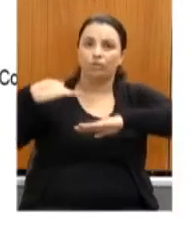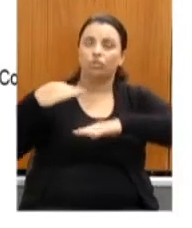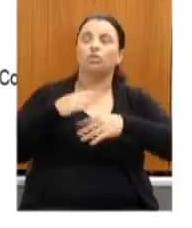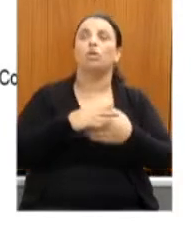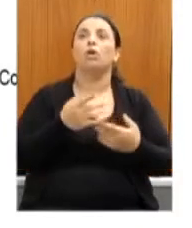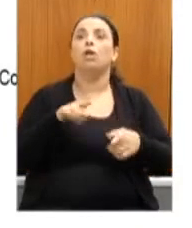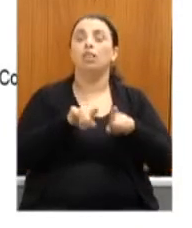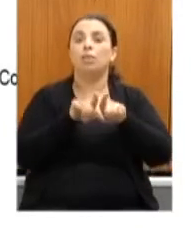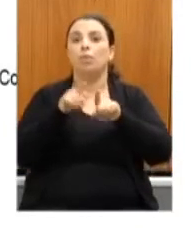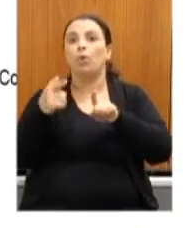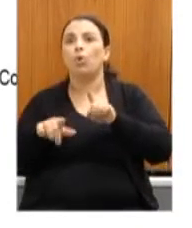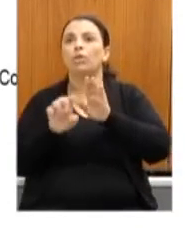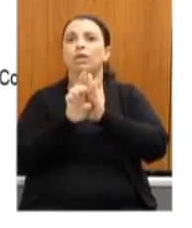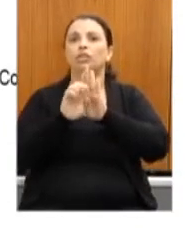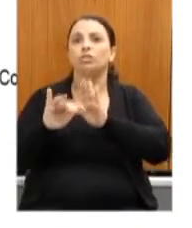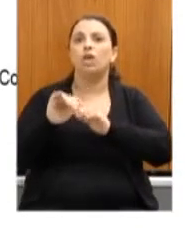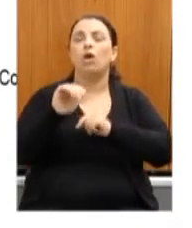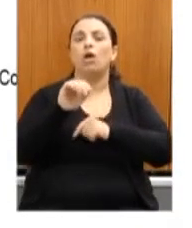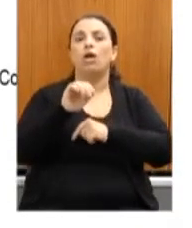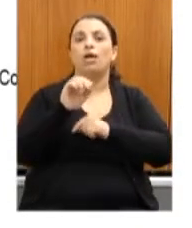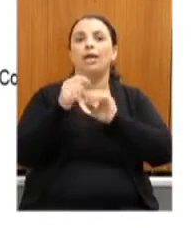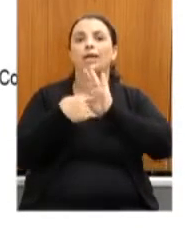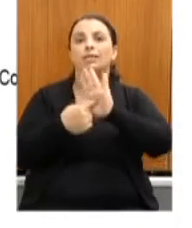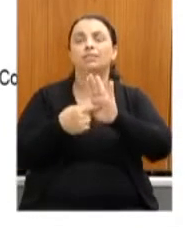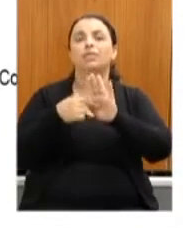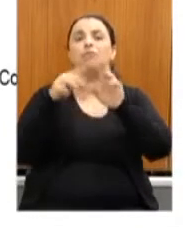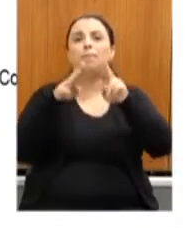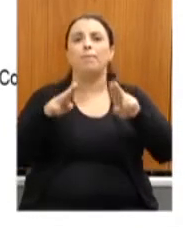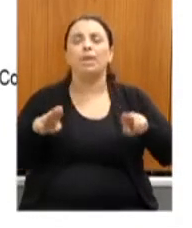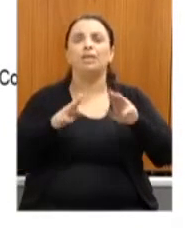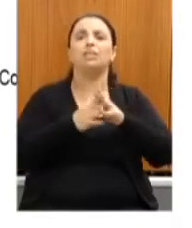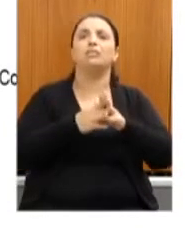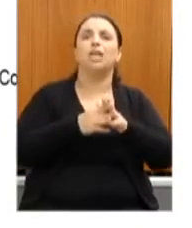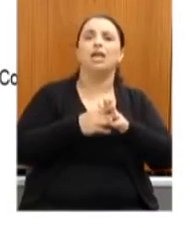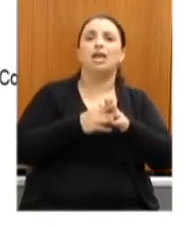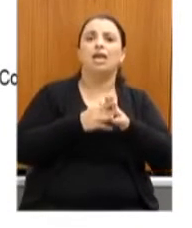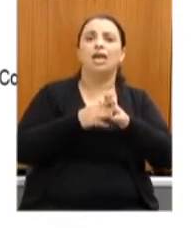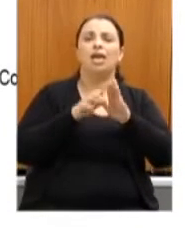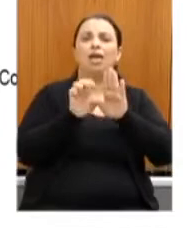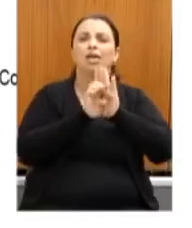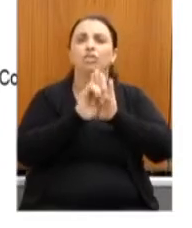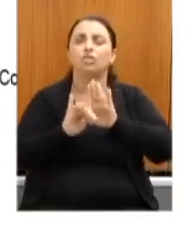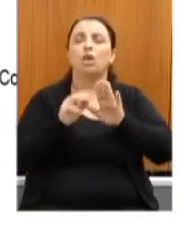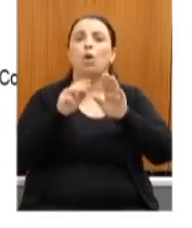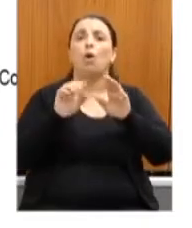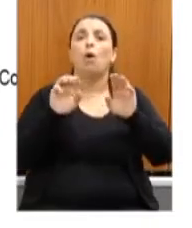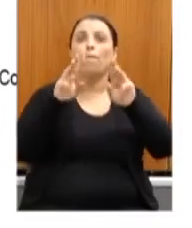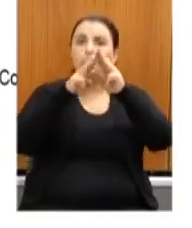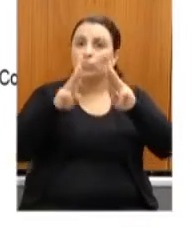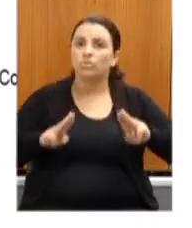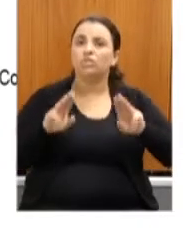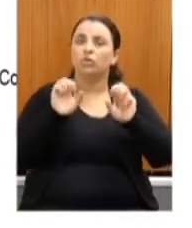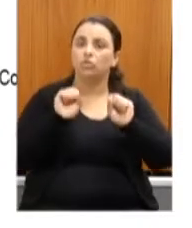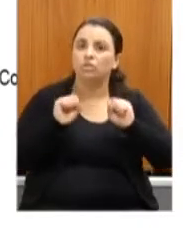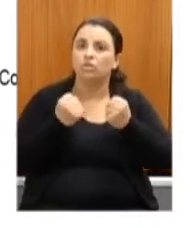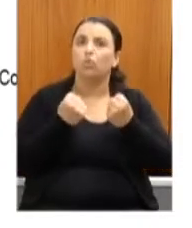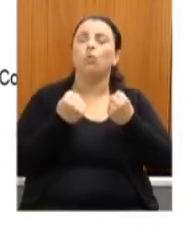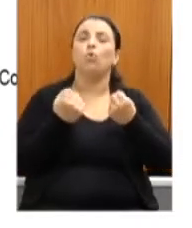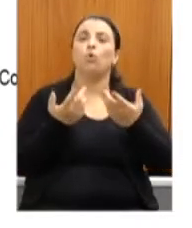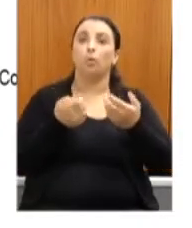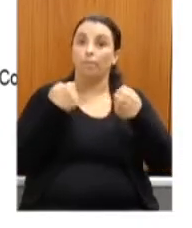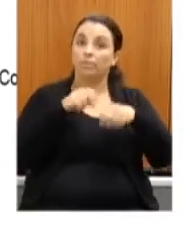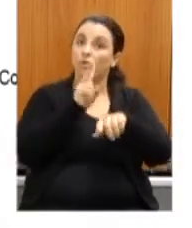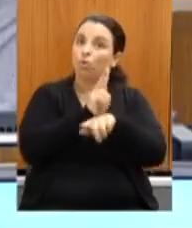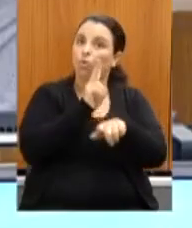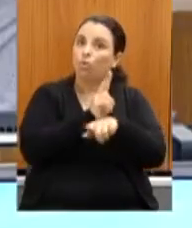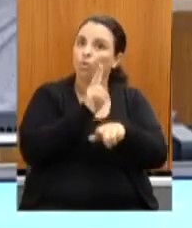milhão e meio. Edital Arte Salva Museu Seguro, dois milhões, é preciso cuidar da segurança dos museus. Então, nós abrimos